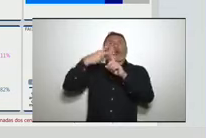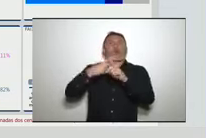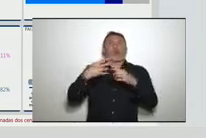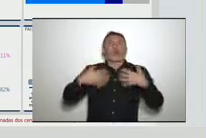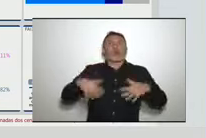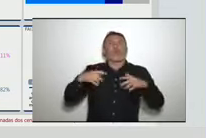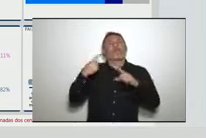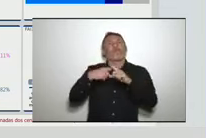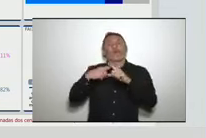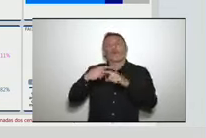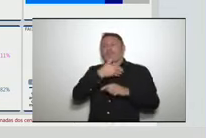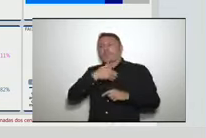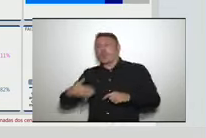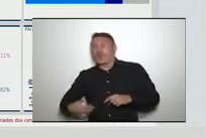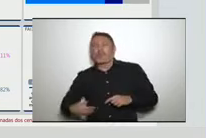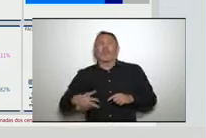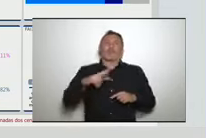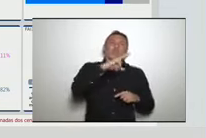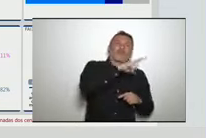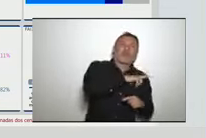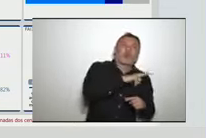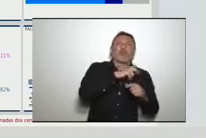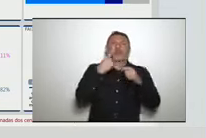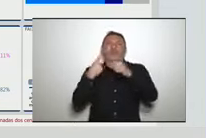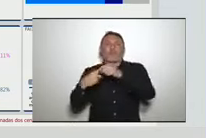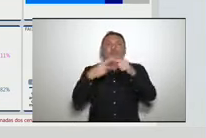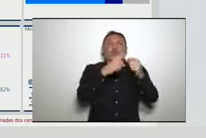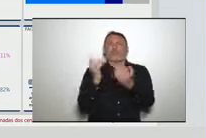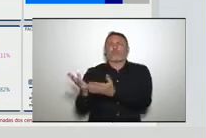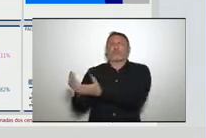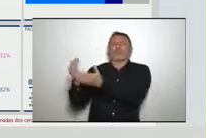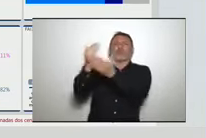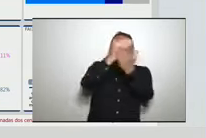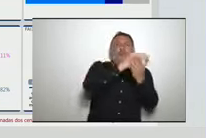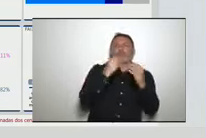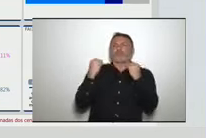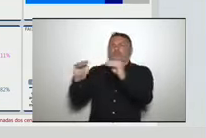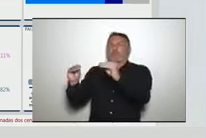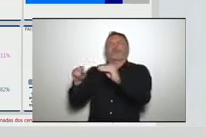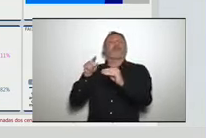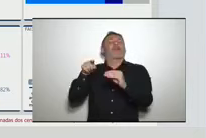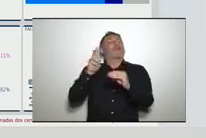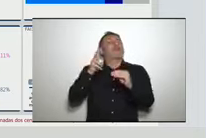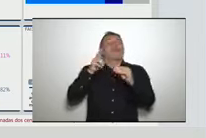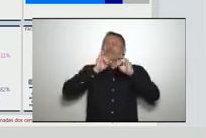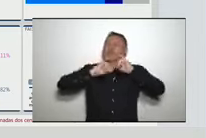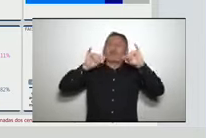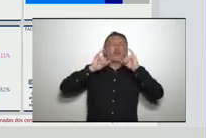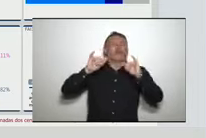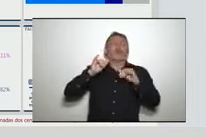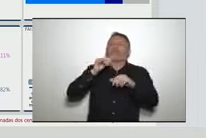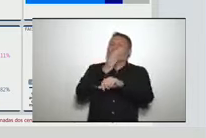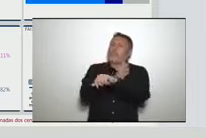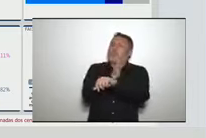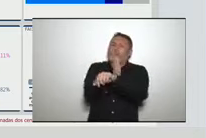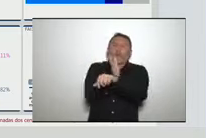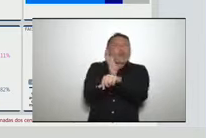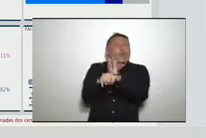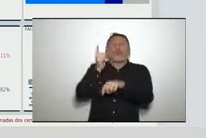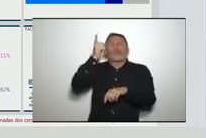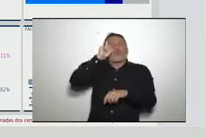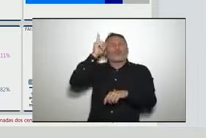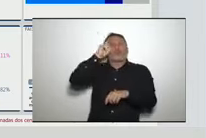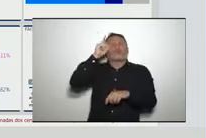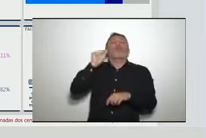as informações. Então, a partir de agora, não mais boletim, mas sistema em tempo real, atualizado todo dia,